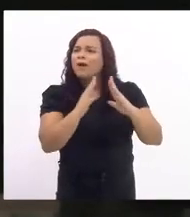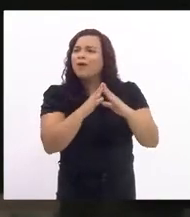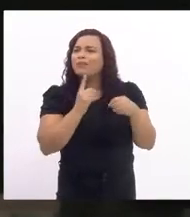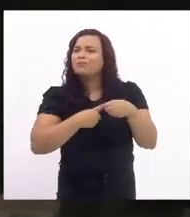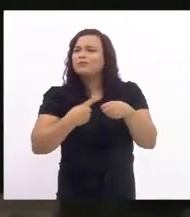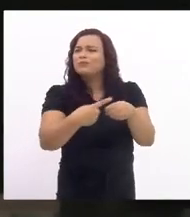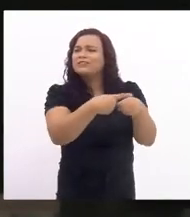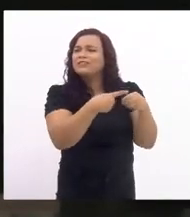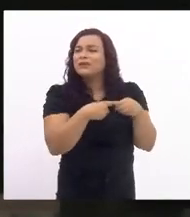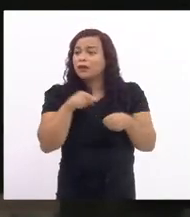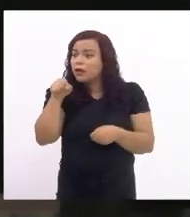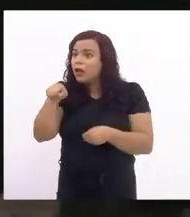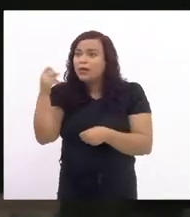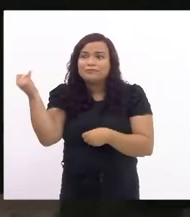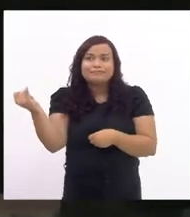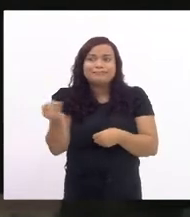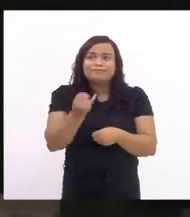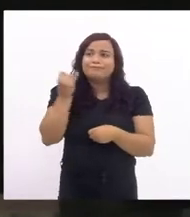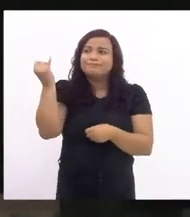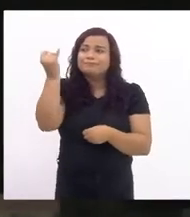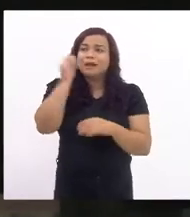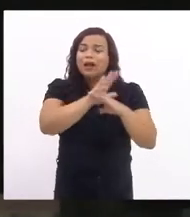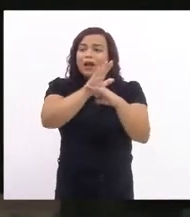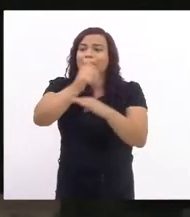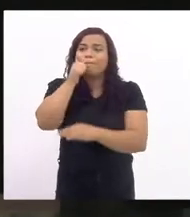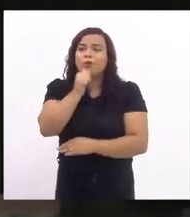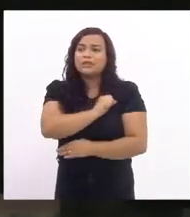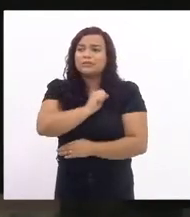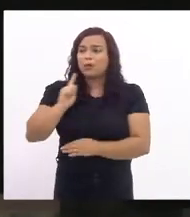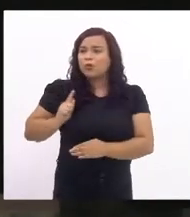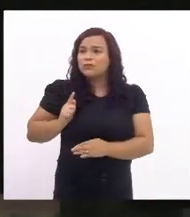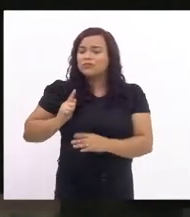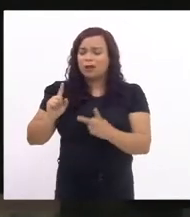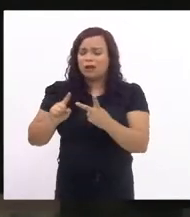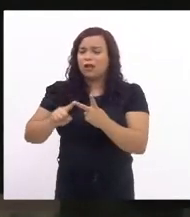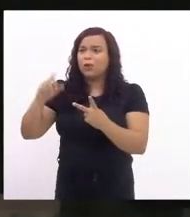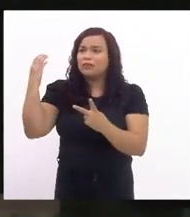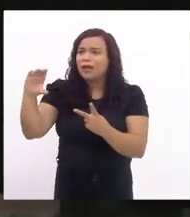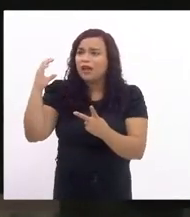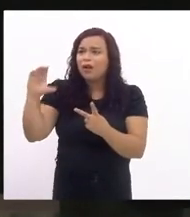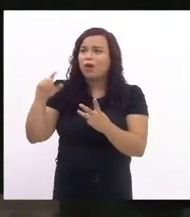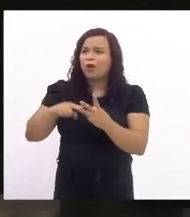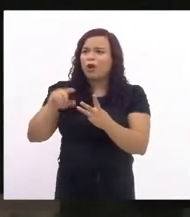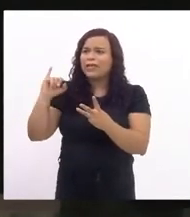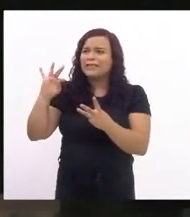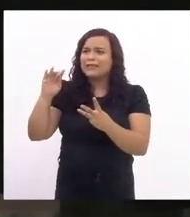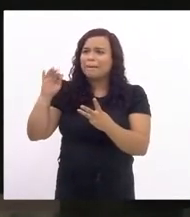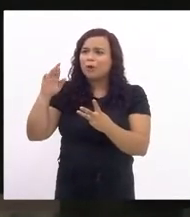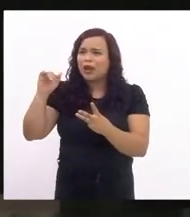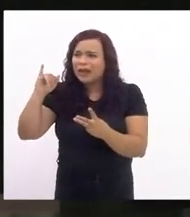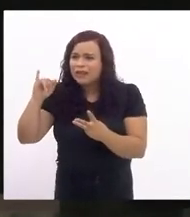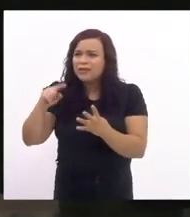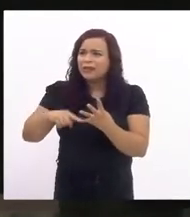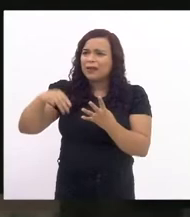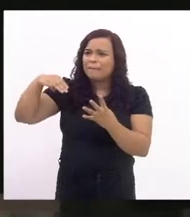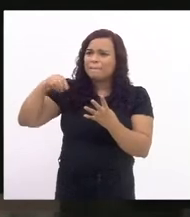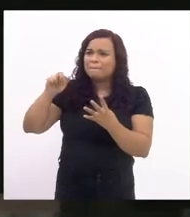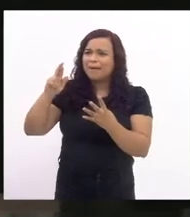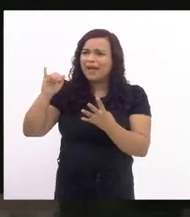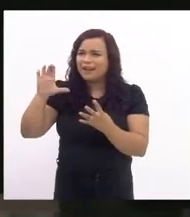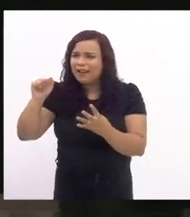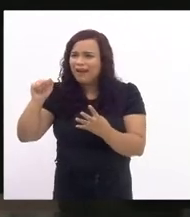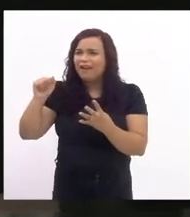essencial para as mulheres de São Gonçalo de Niterói de Itaboraí de Maricá de Magé